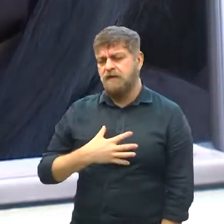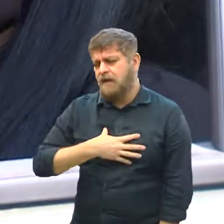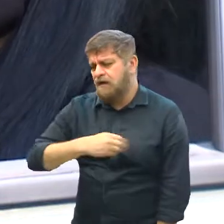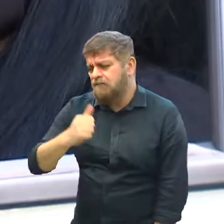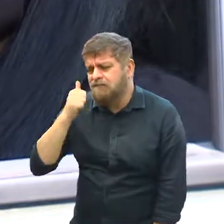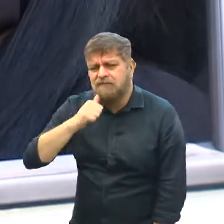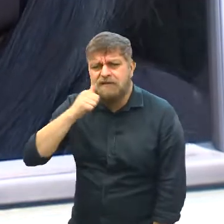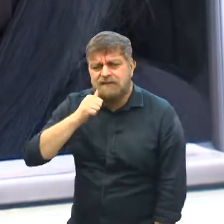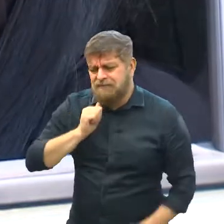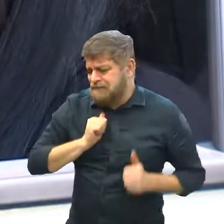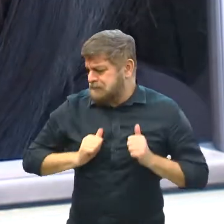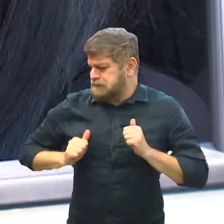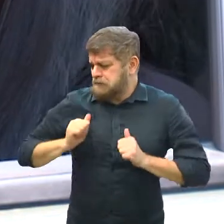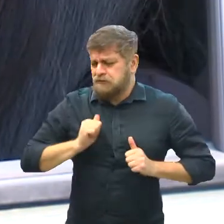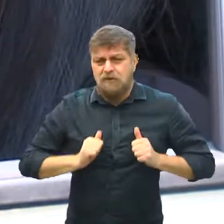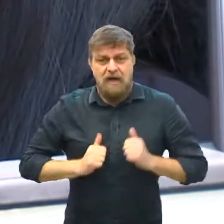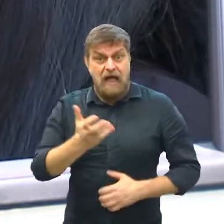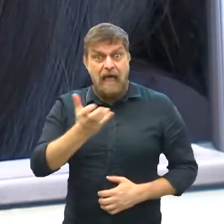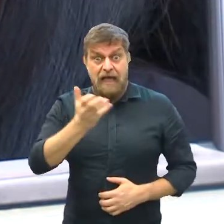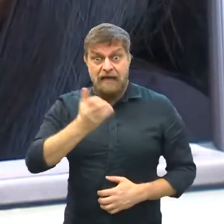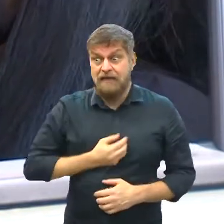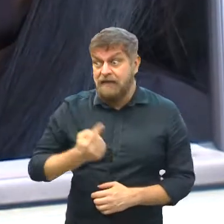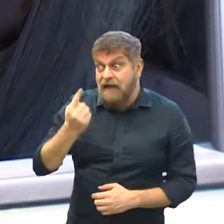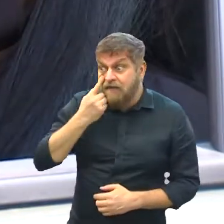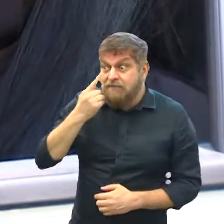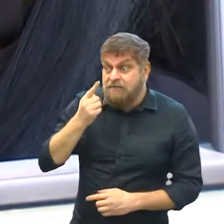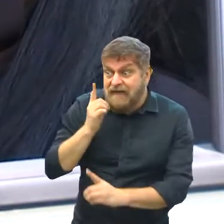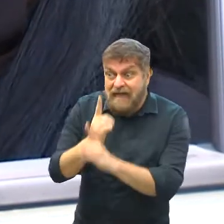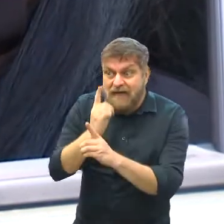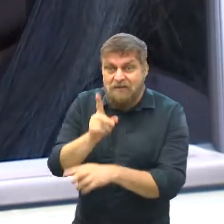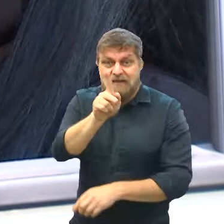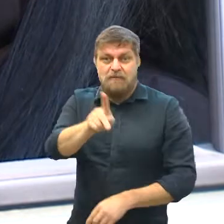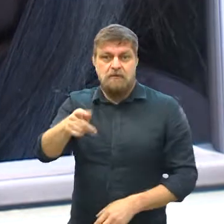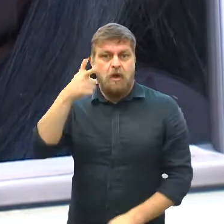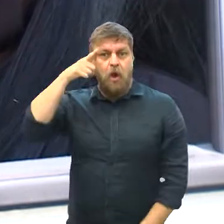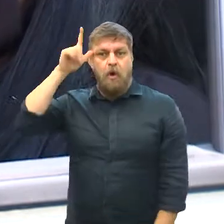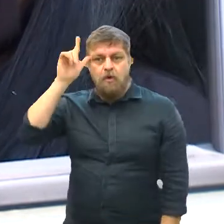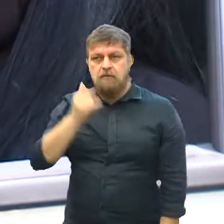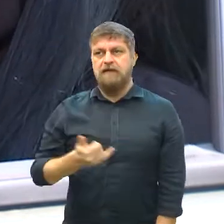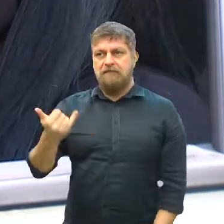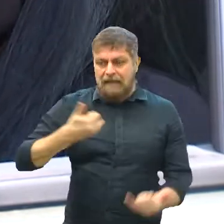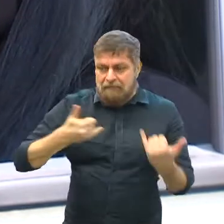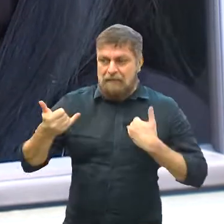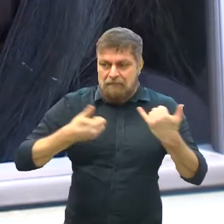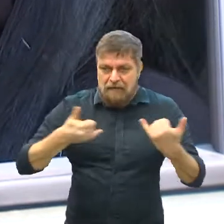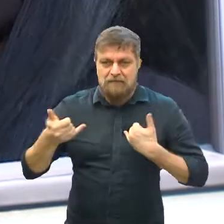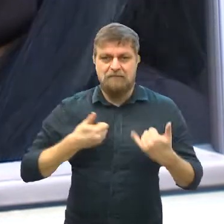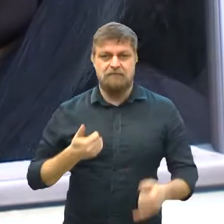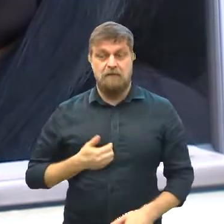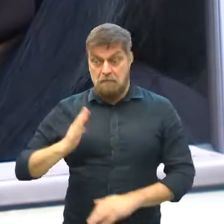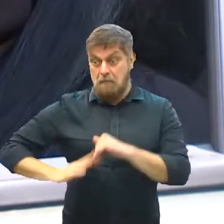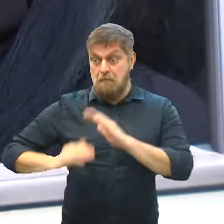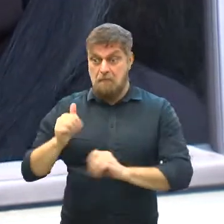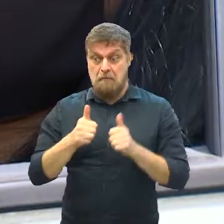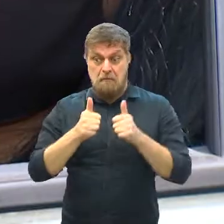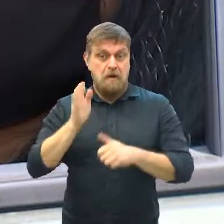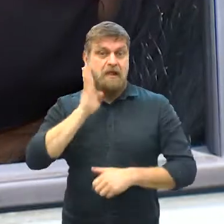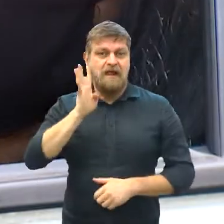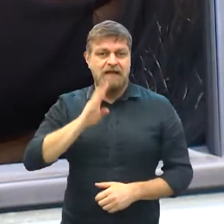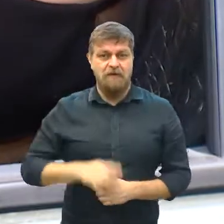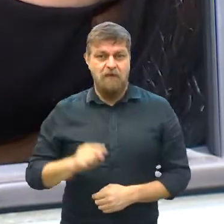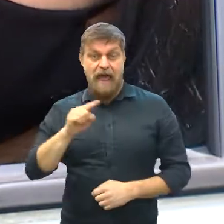A Manu estava super ansiosa, não via a hora de vir, né? Falando desde ontem, bem legal a ação.